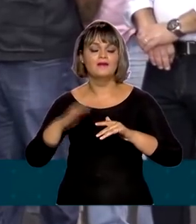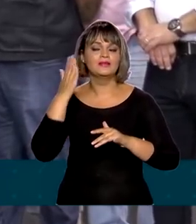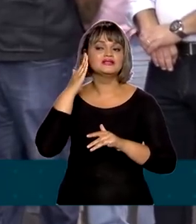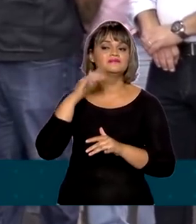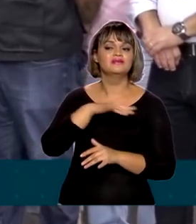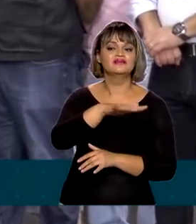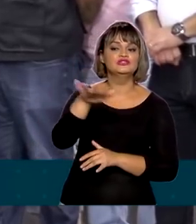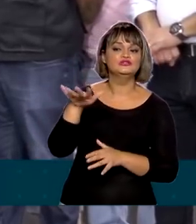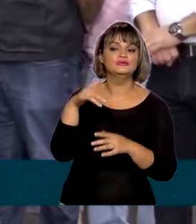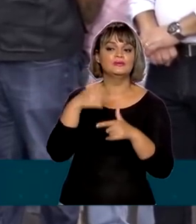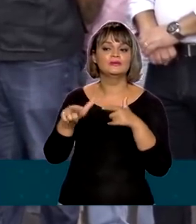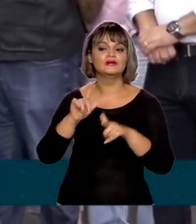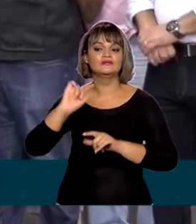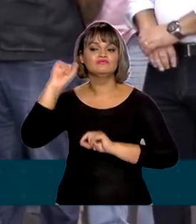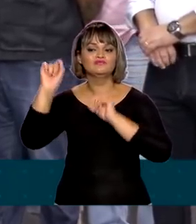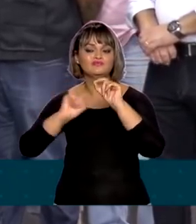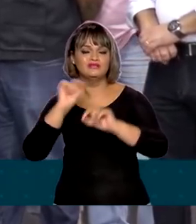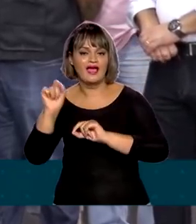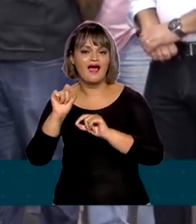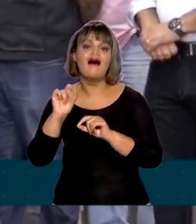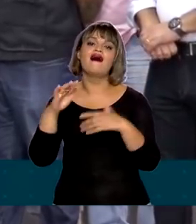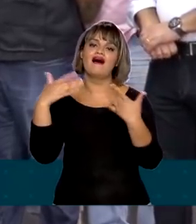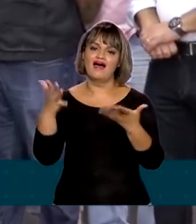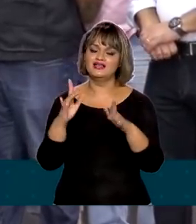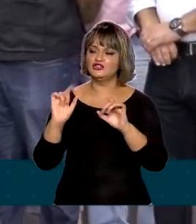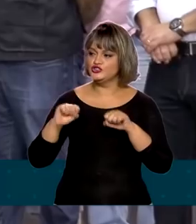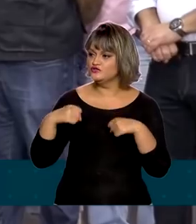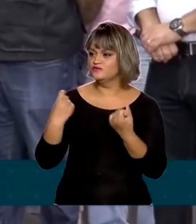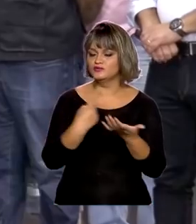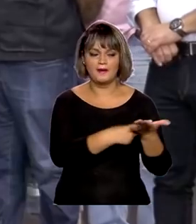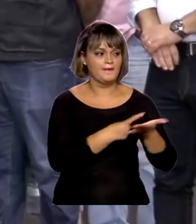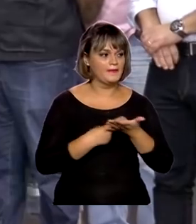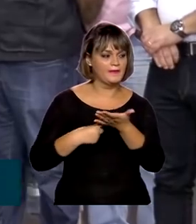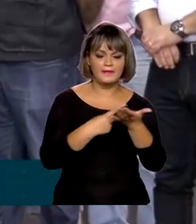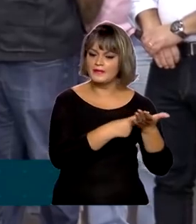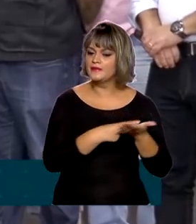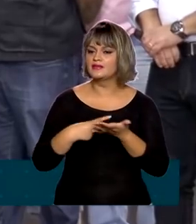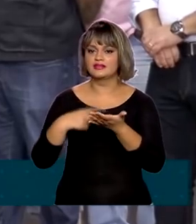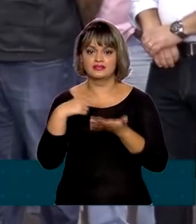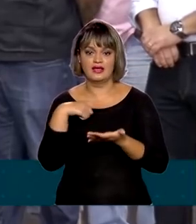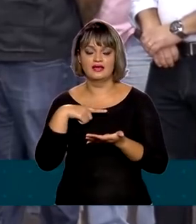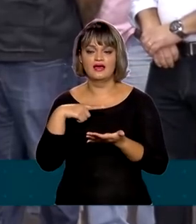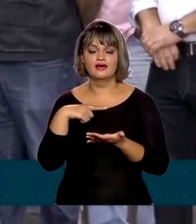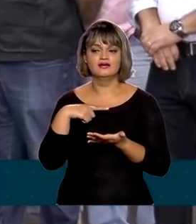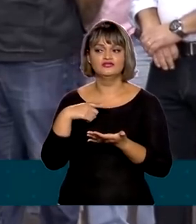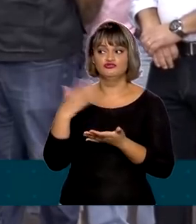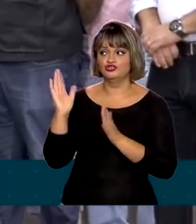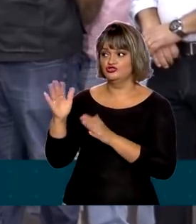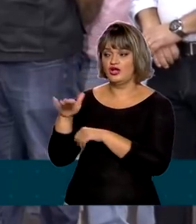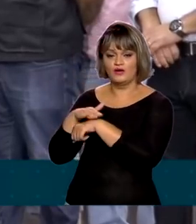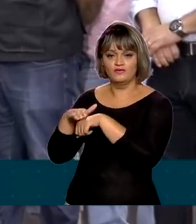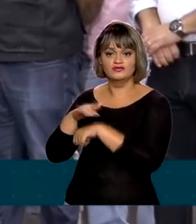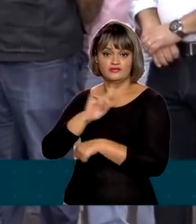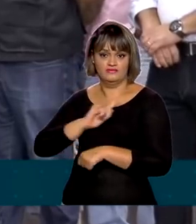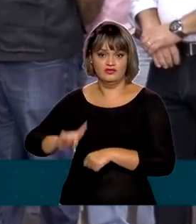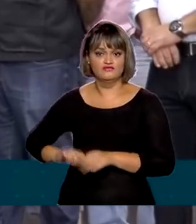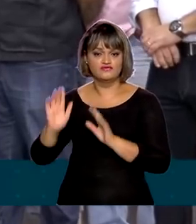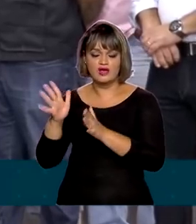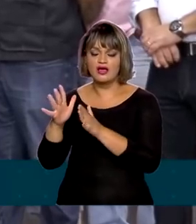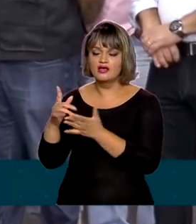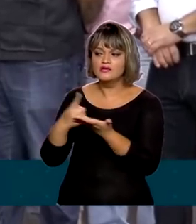tamanho do problema e aí nós faremos todo o esforço em conjunto, já conversamos inclusive previamente com o governador, para